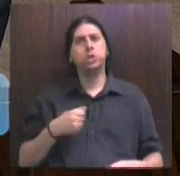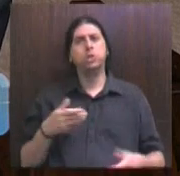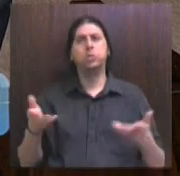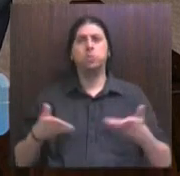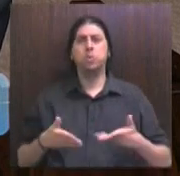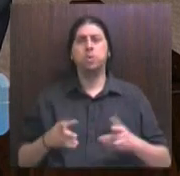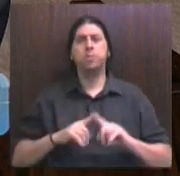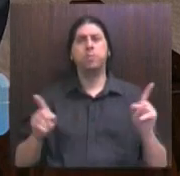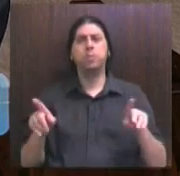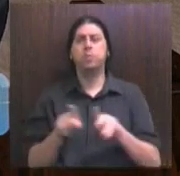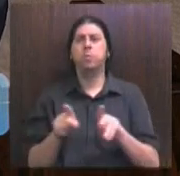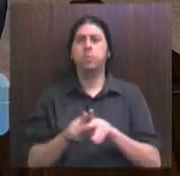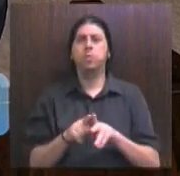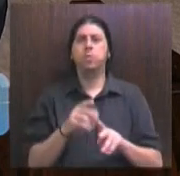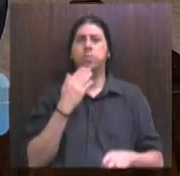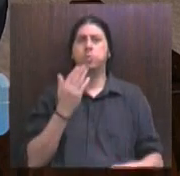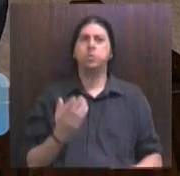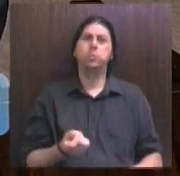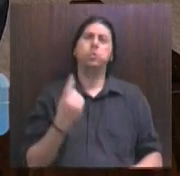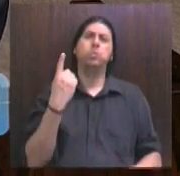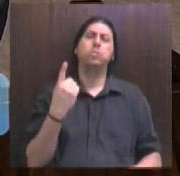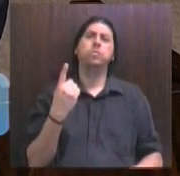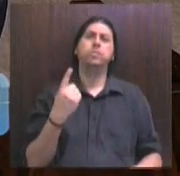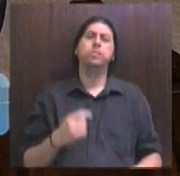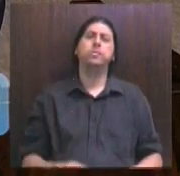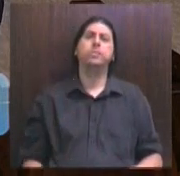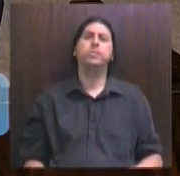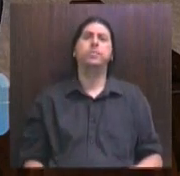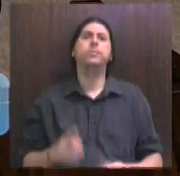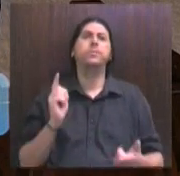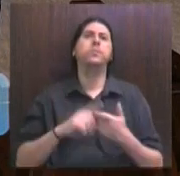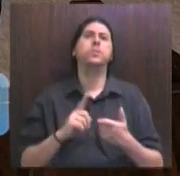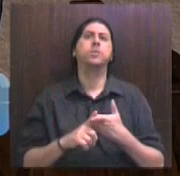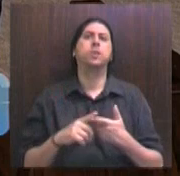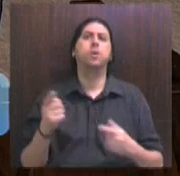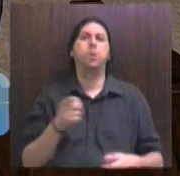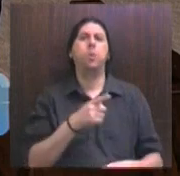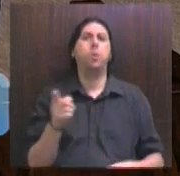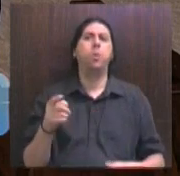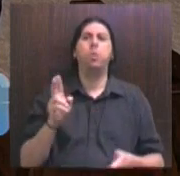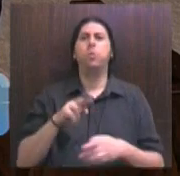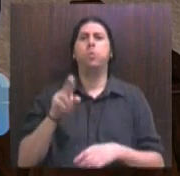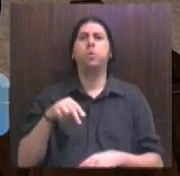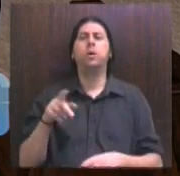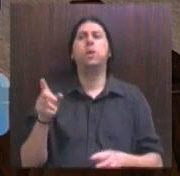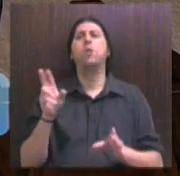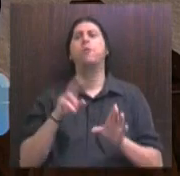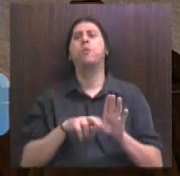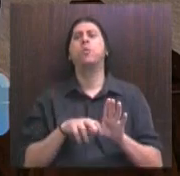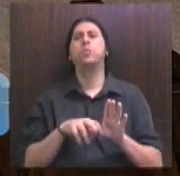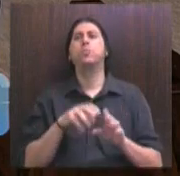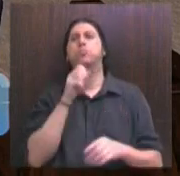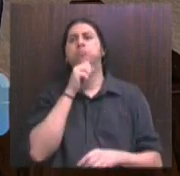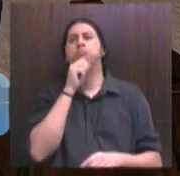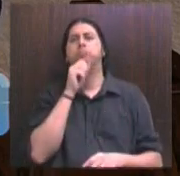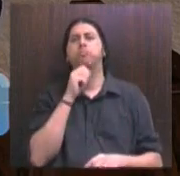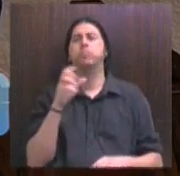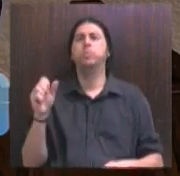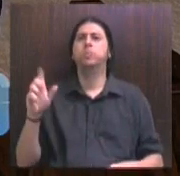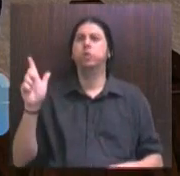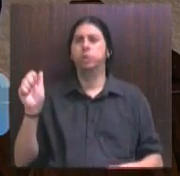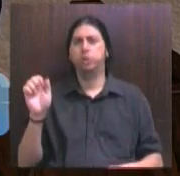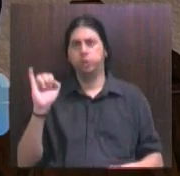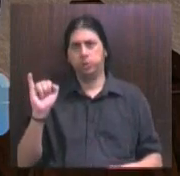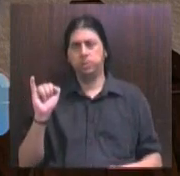Mas também é um pedido para que vocês não retrocedam, tanto no CENGE quanto no CREA.